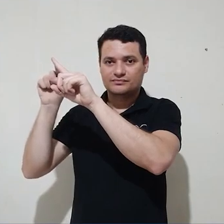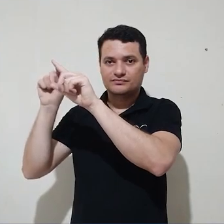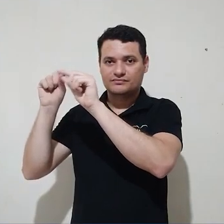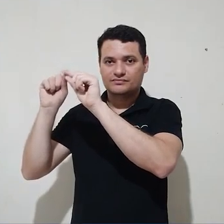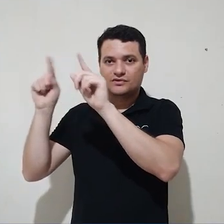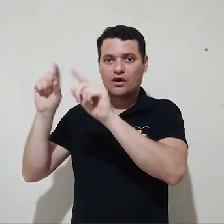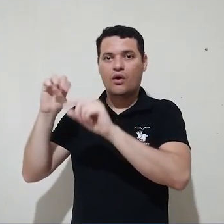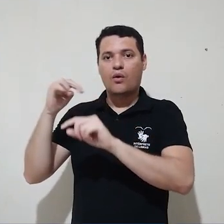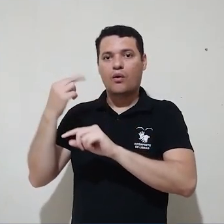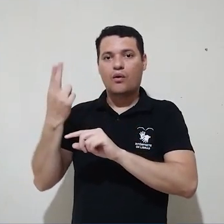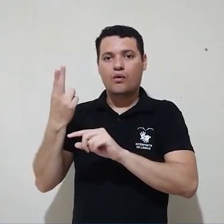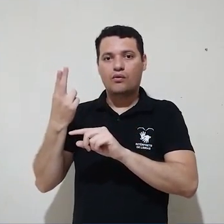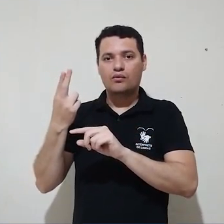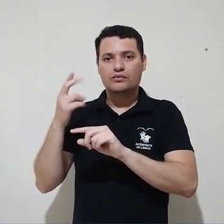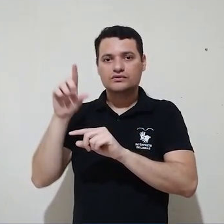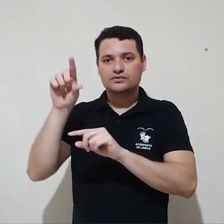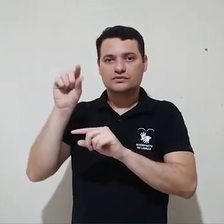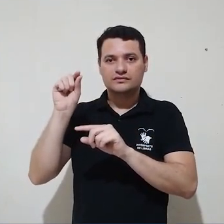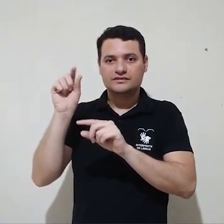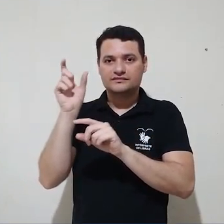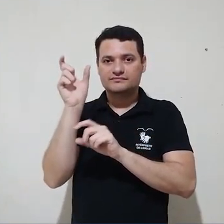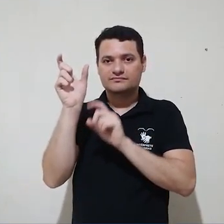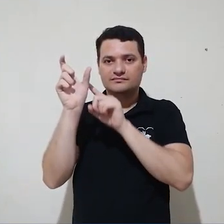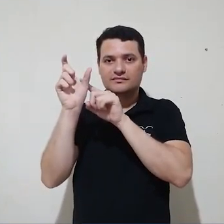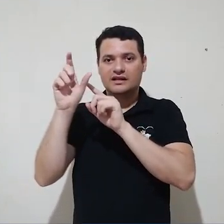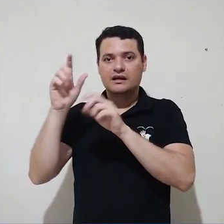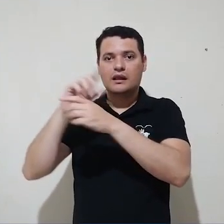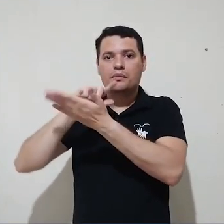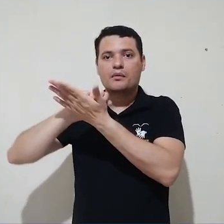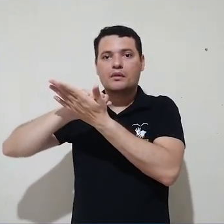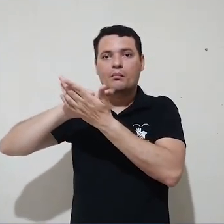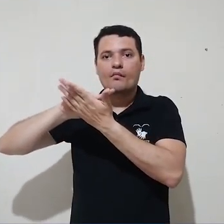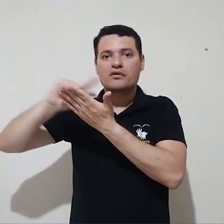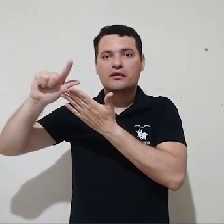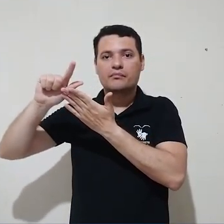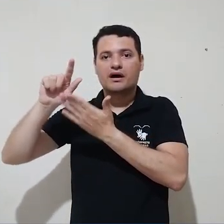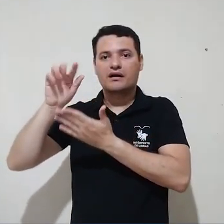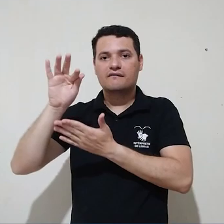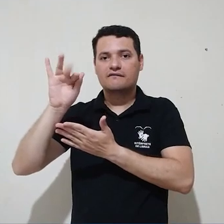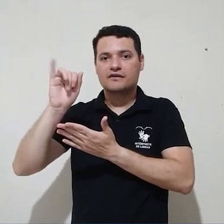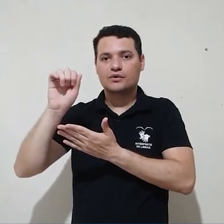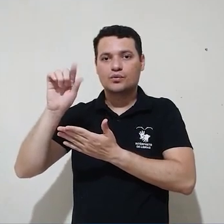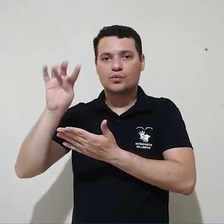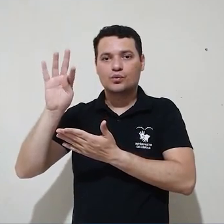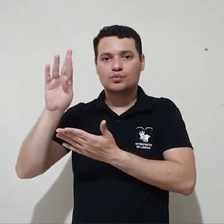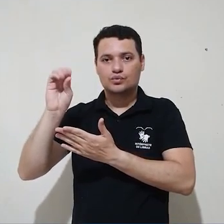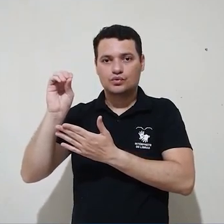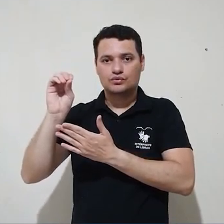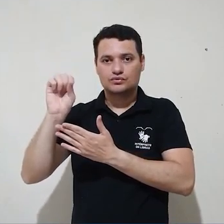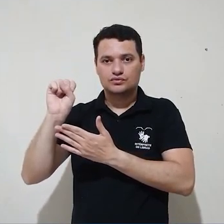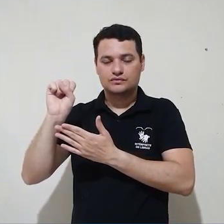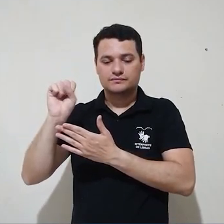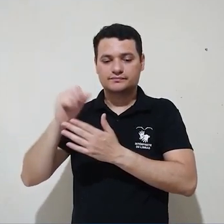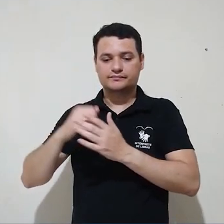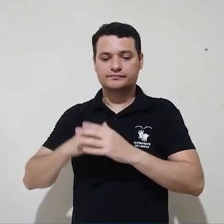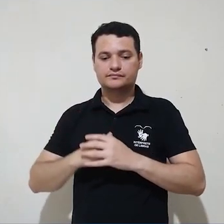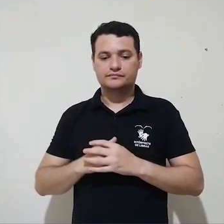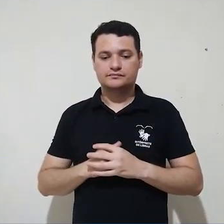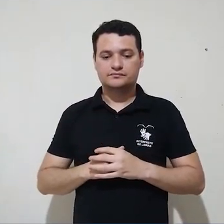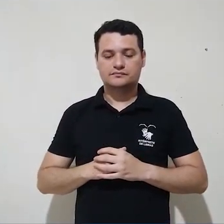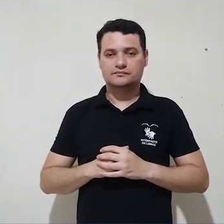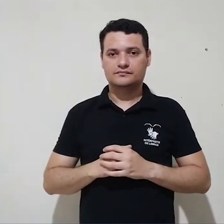como posso escolher a opção limpar filtros, que vai remover todos os filtros. Cliquei em limpar filtros e a lista voltou.